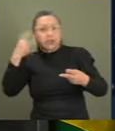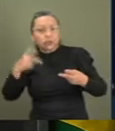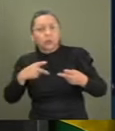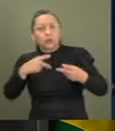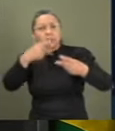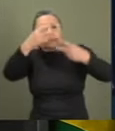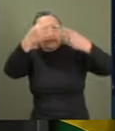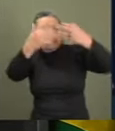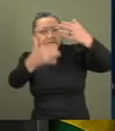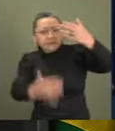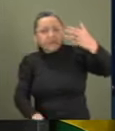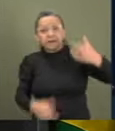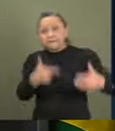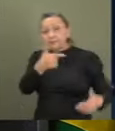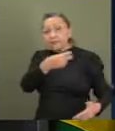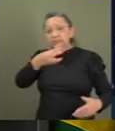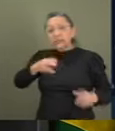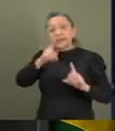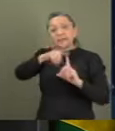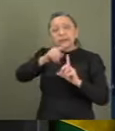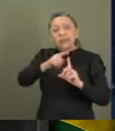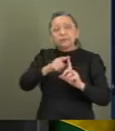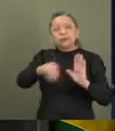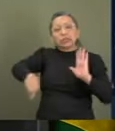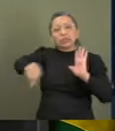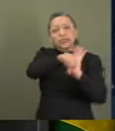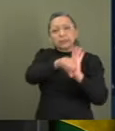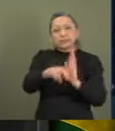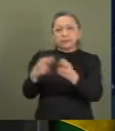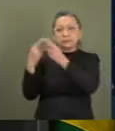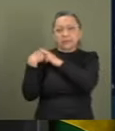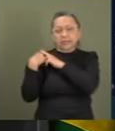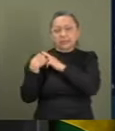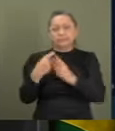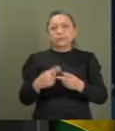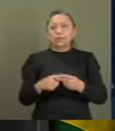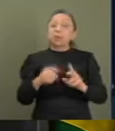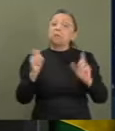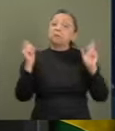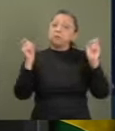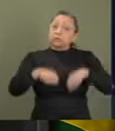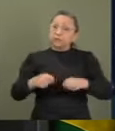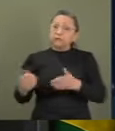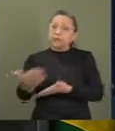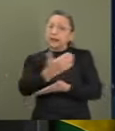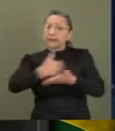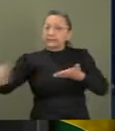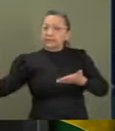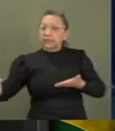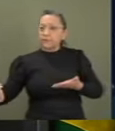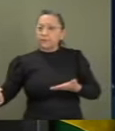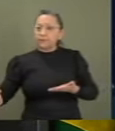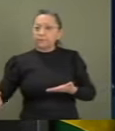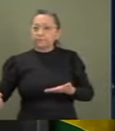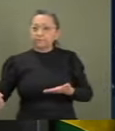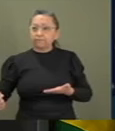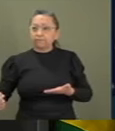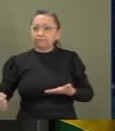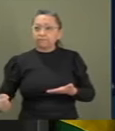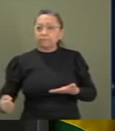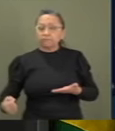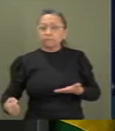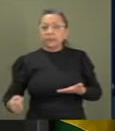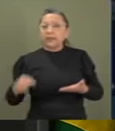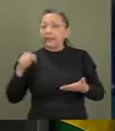define 23 tipos de crime de responsabilidade passíveis de cassação de um prefeito. E esse caso